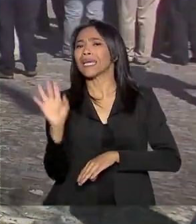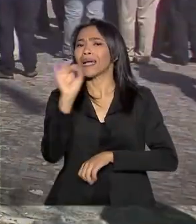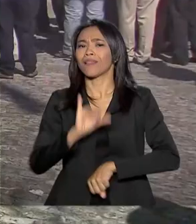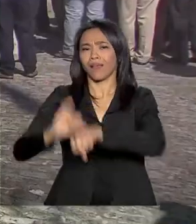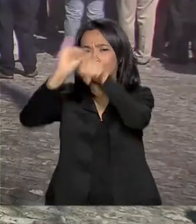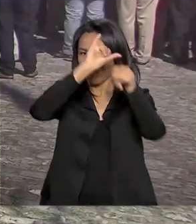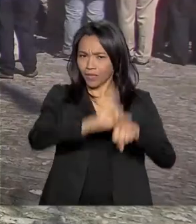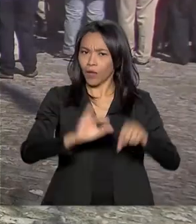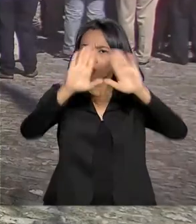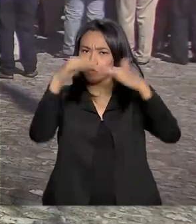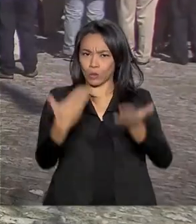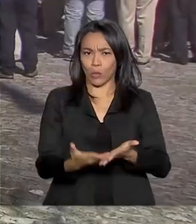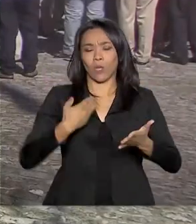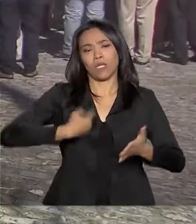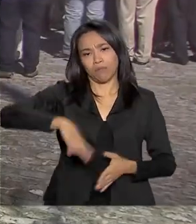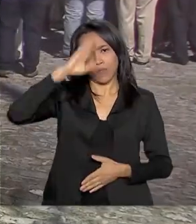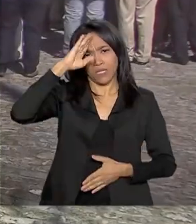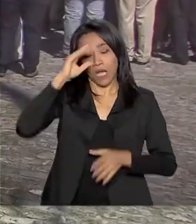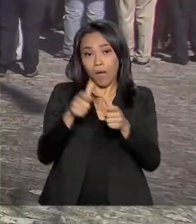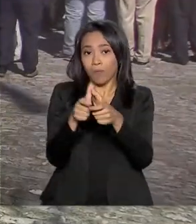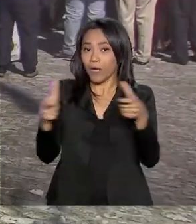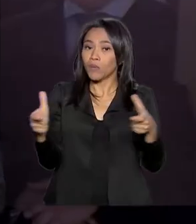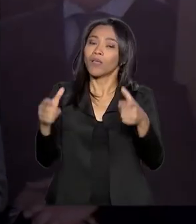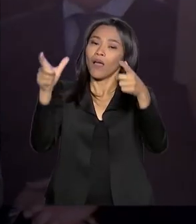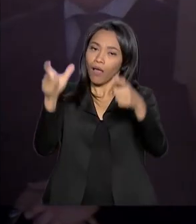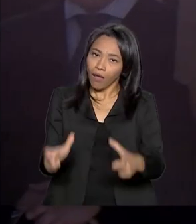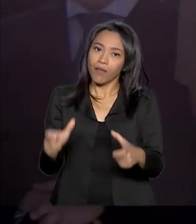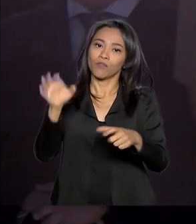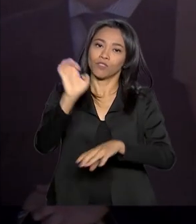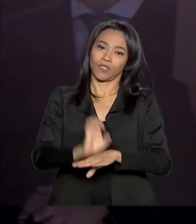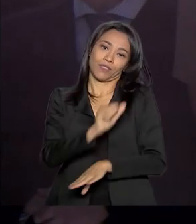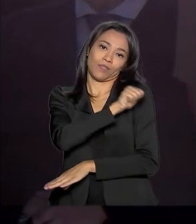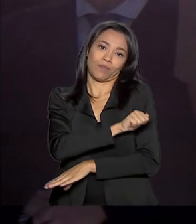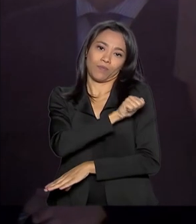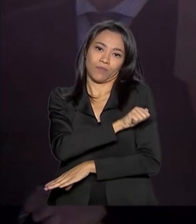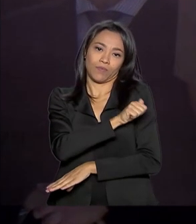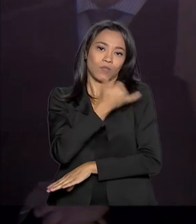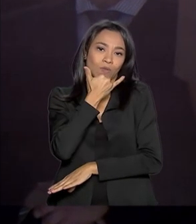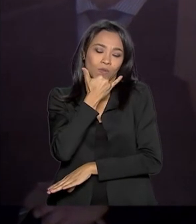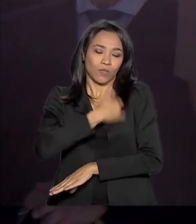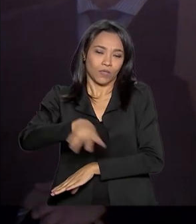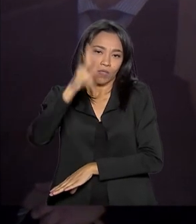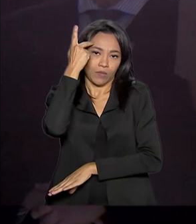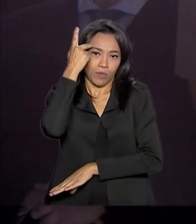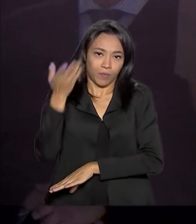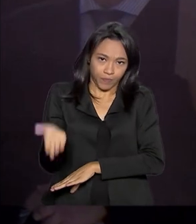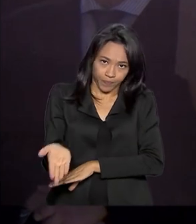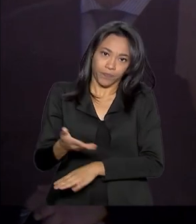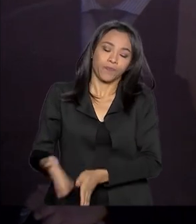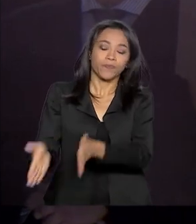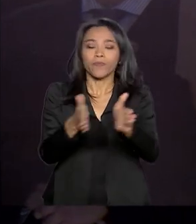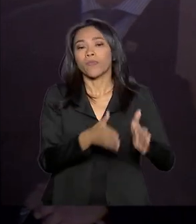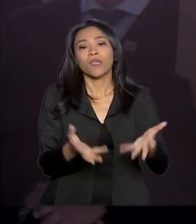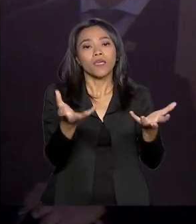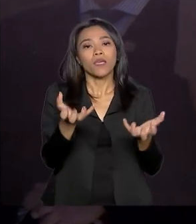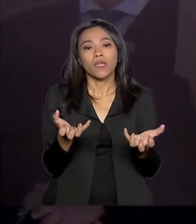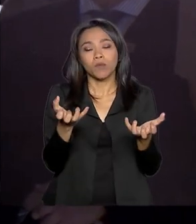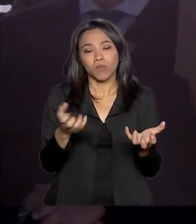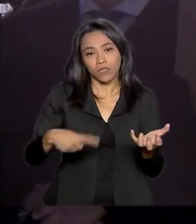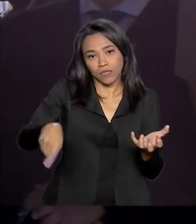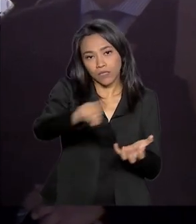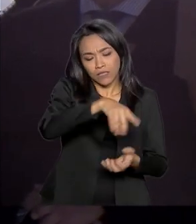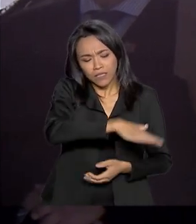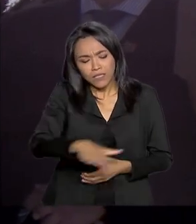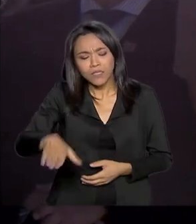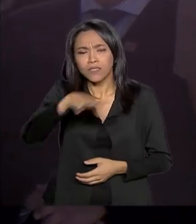delas vai ficar em São Paulo, no Campo de Marte. Queremos mais crianças e jovens estudando nesses bancos